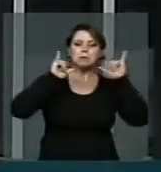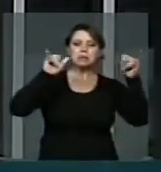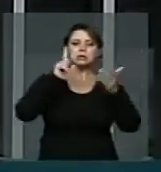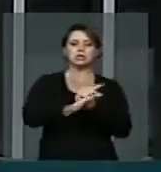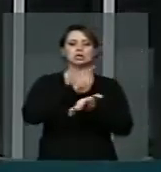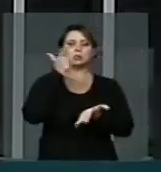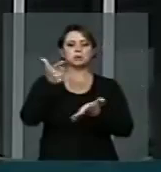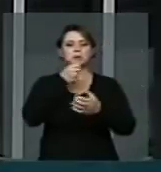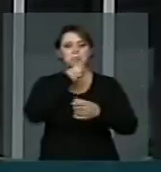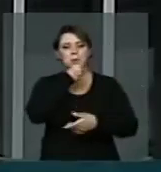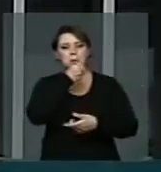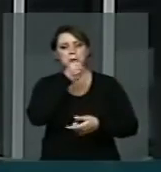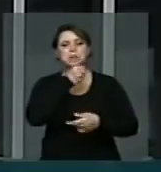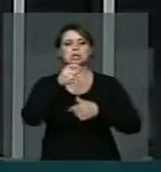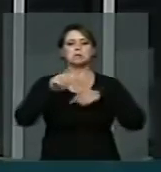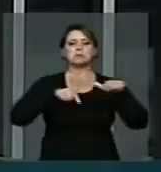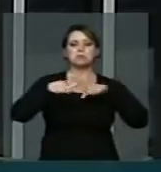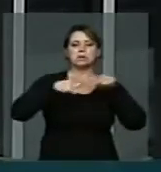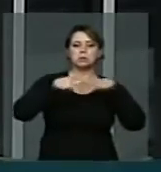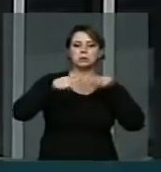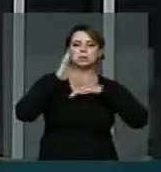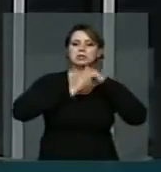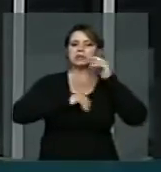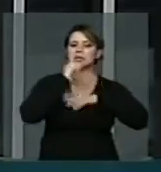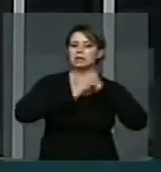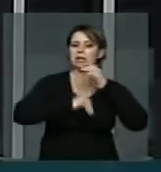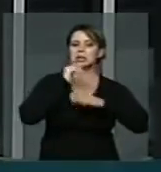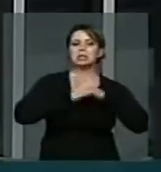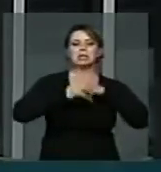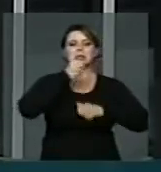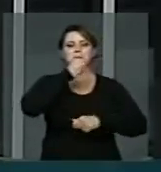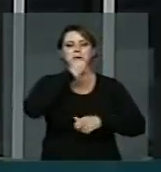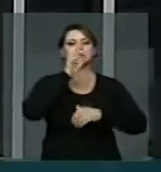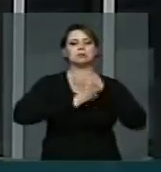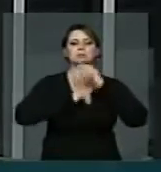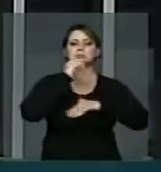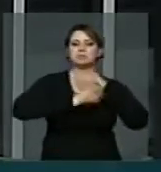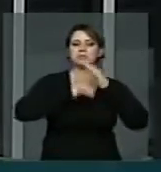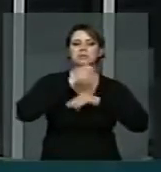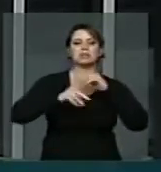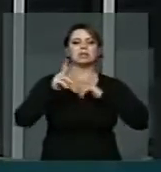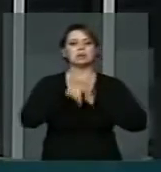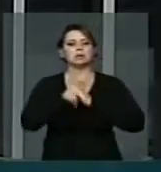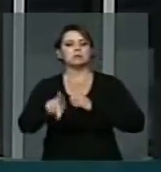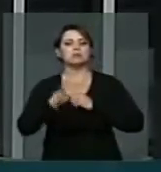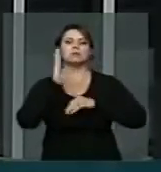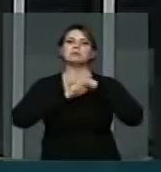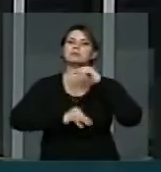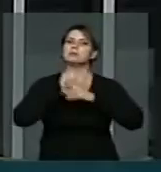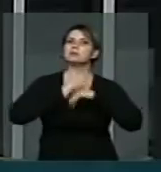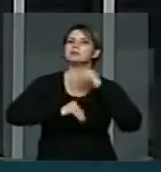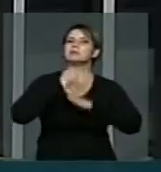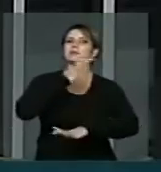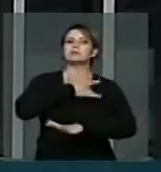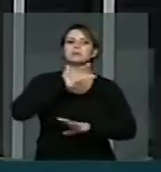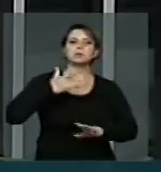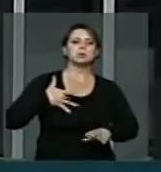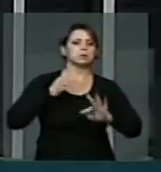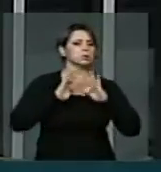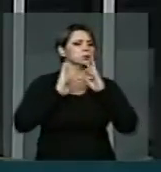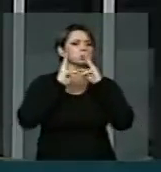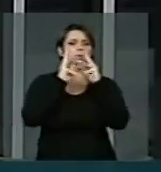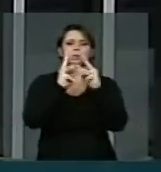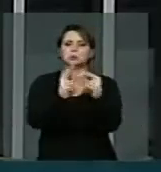os trabalhadores da educação, os trabalhadores da saúde, os trabalhadores de todos